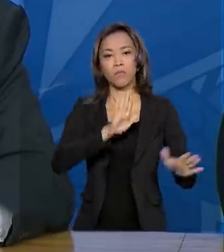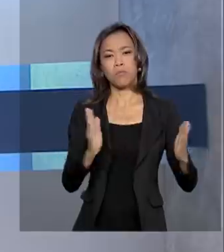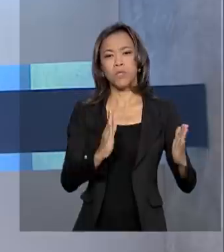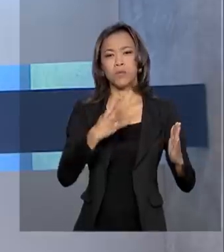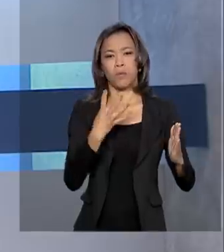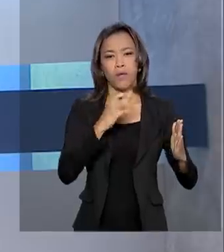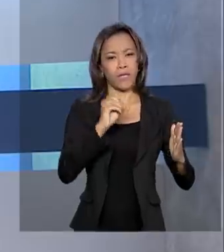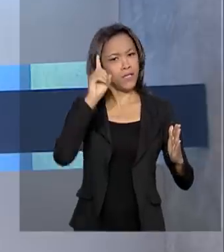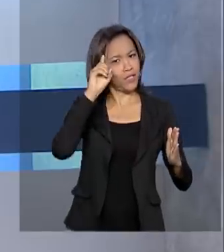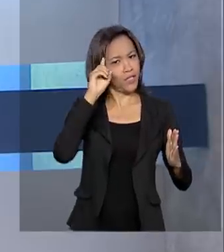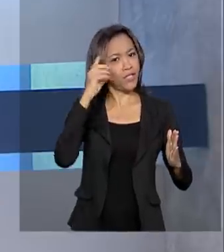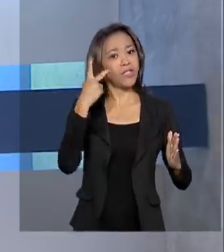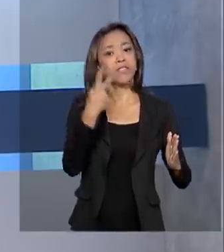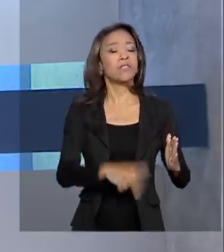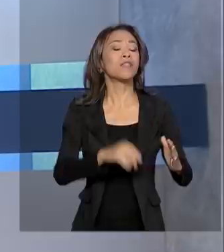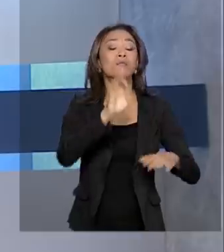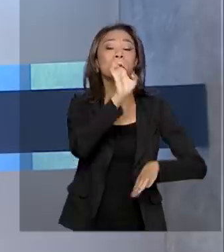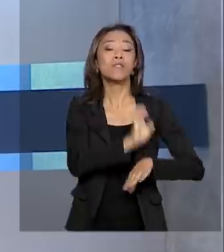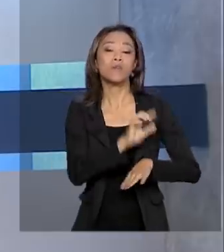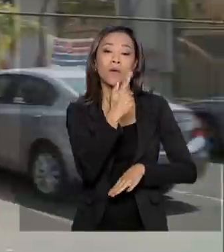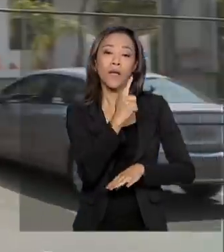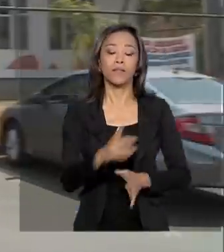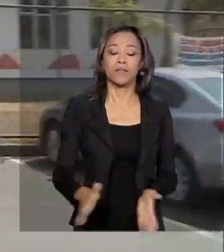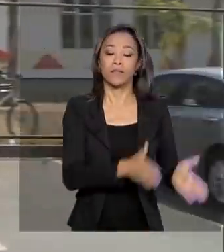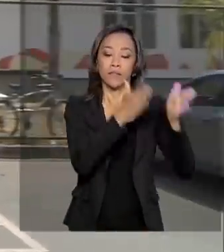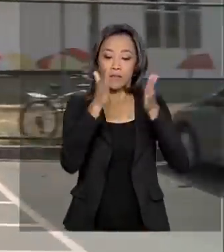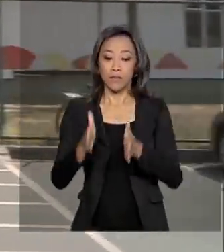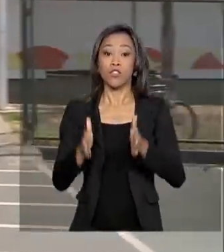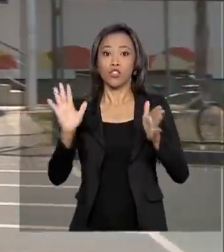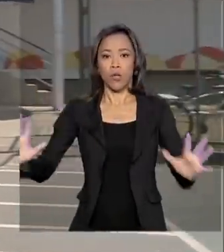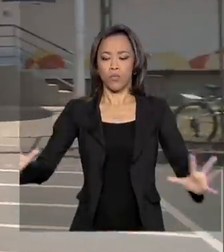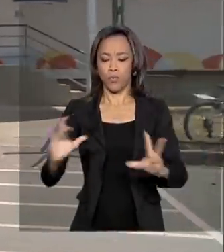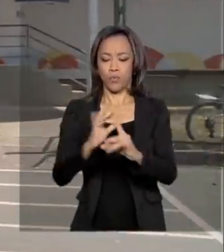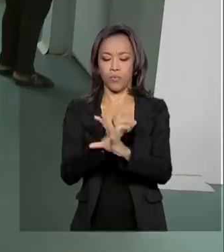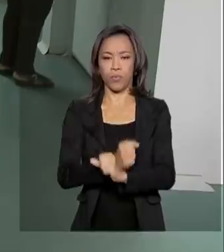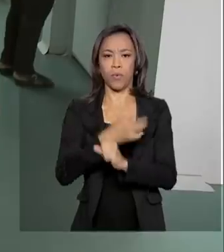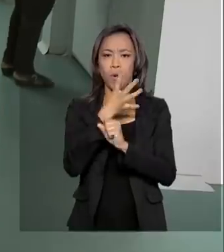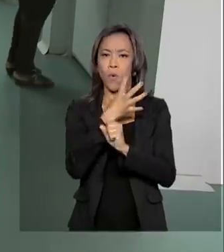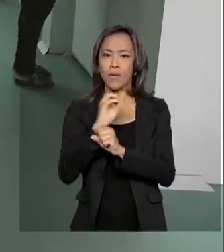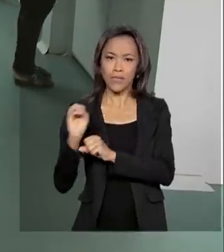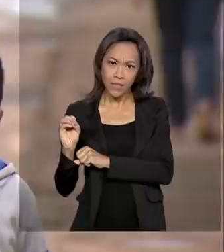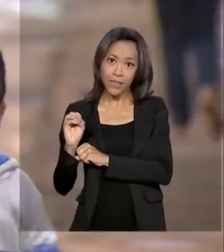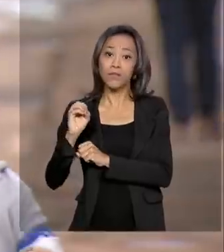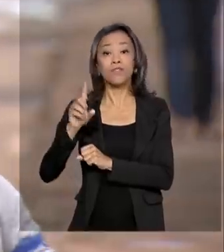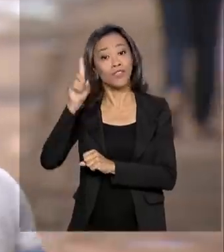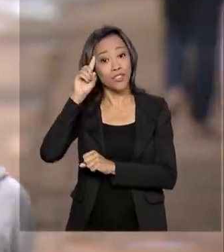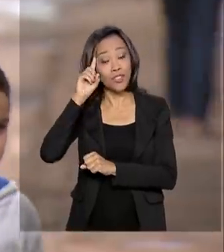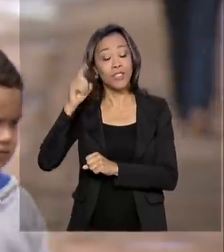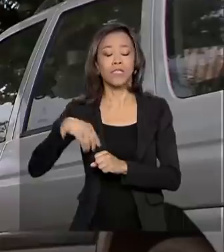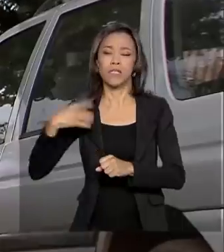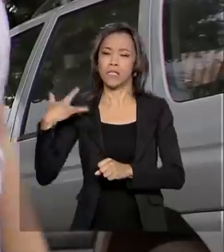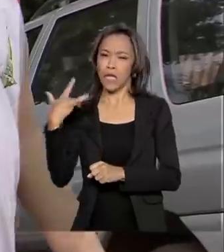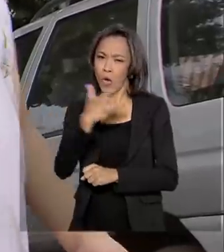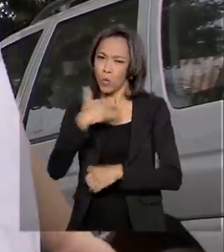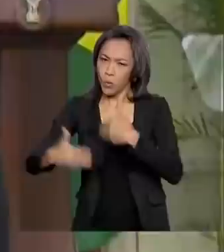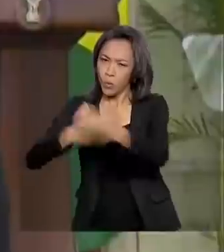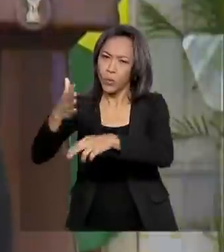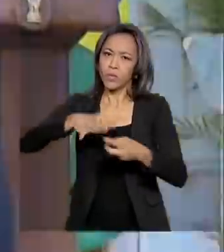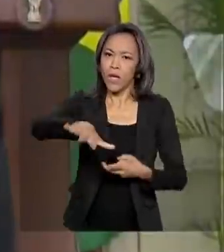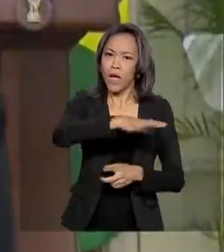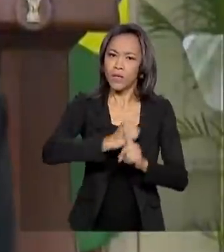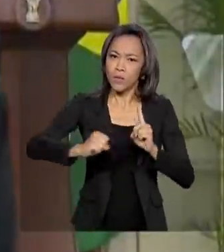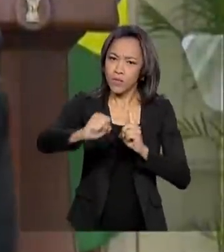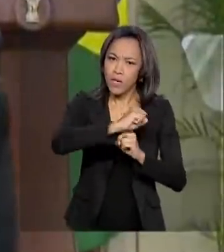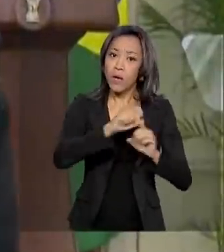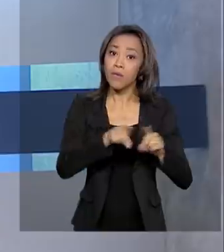Goiás. O governo completa 400 dias com avanços na saúde, área social e aproximação com